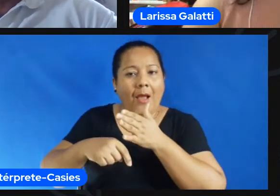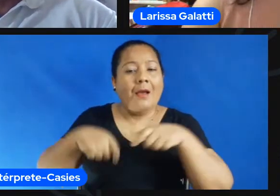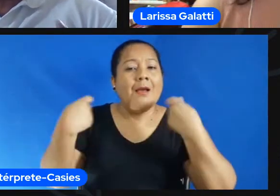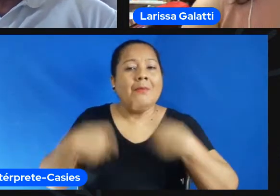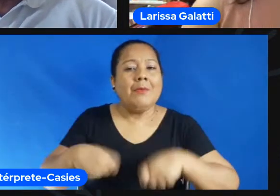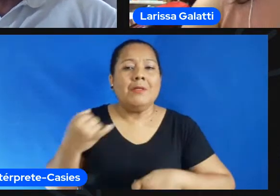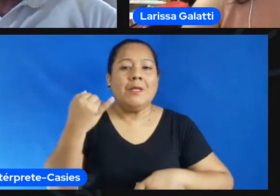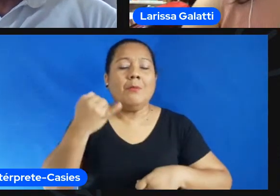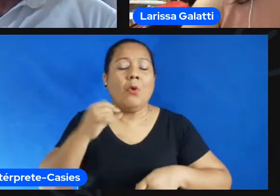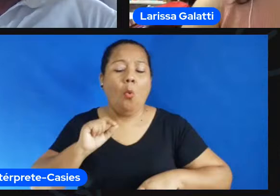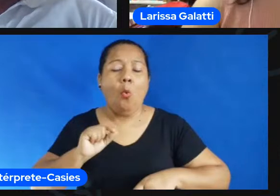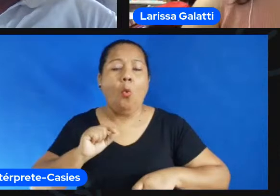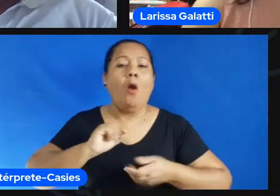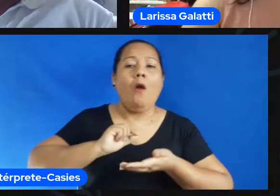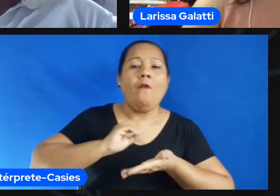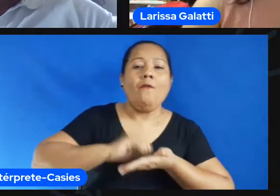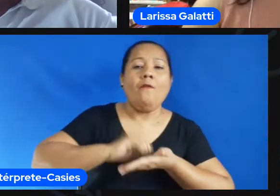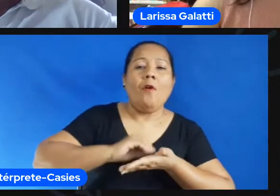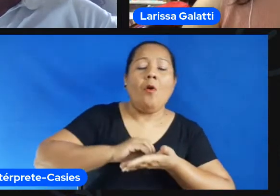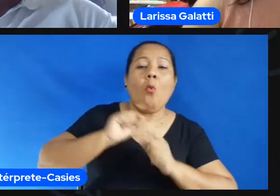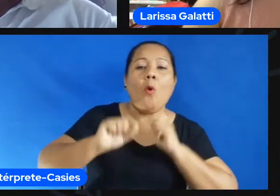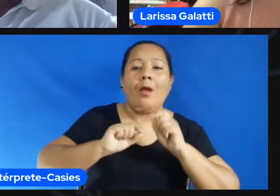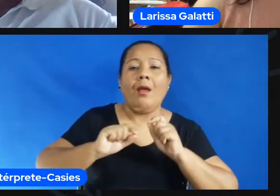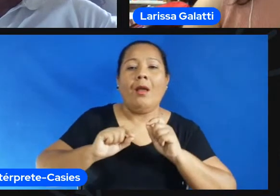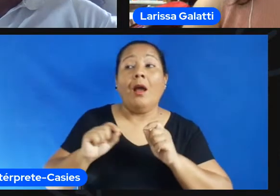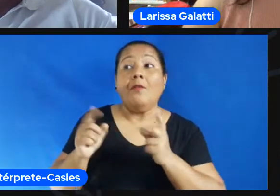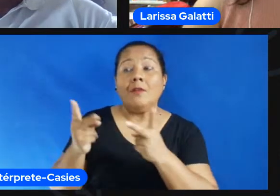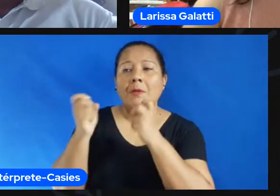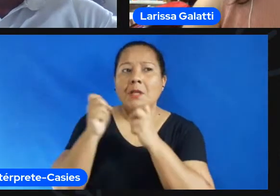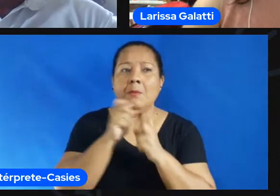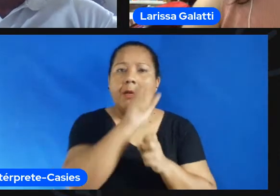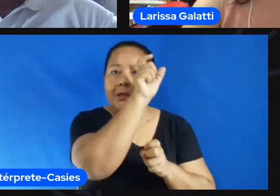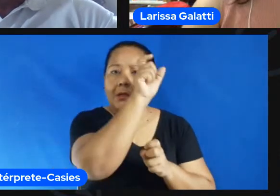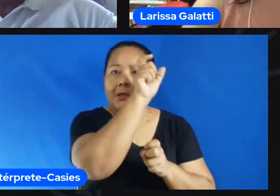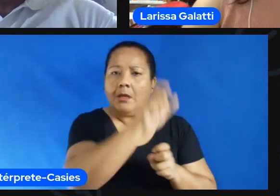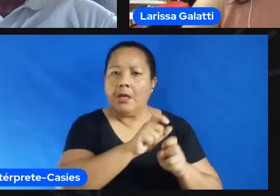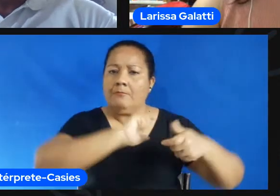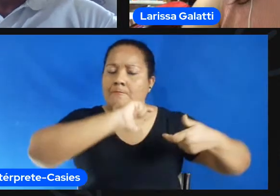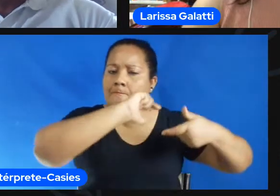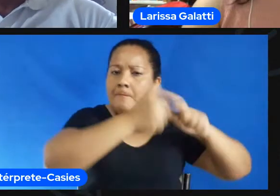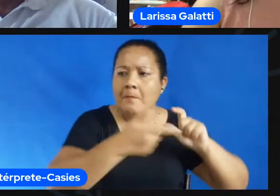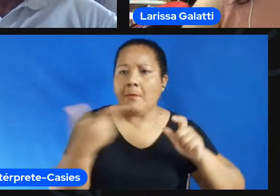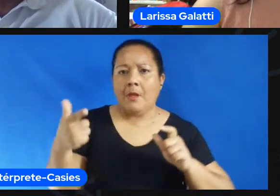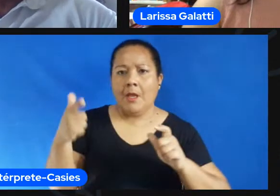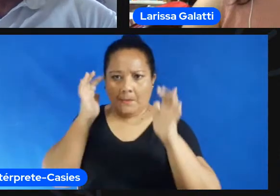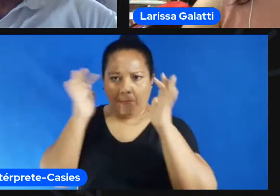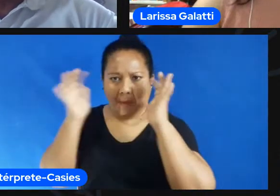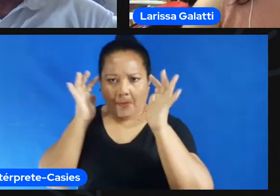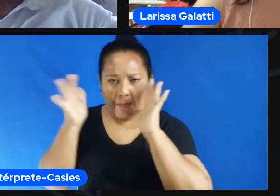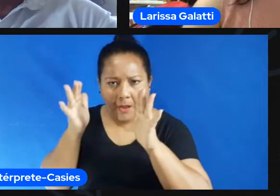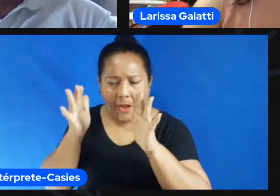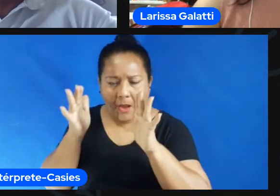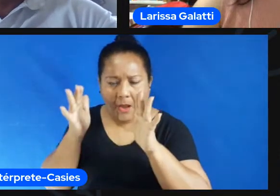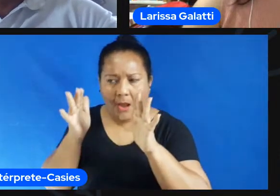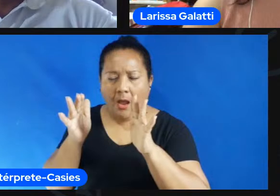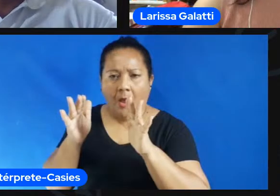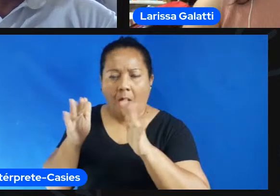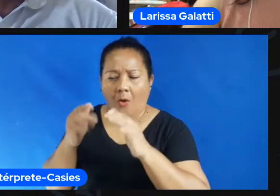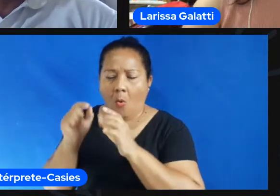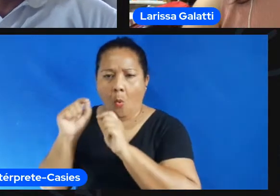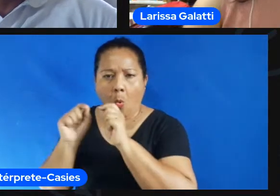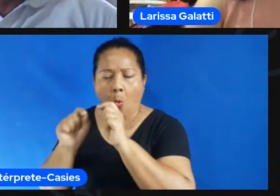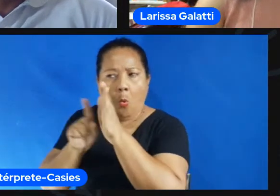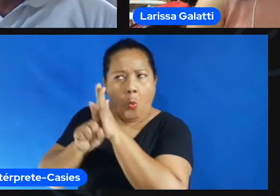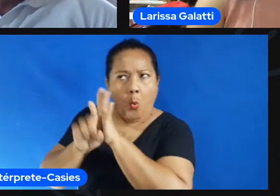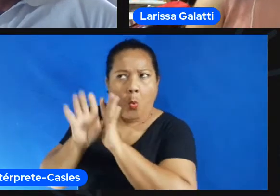profissional desse treinador e ela coloca justamente que as atitudes reflexivas né como nos esportes é fundamental de